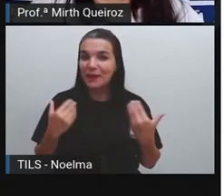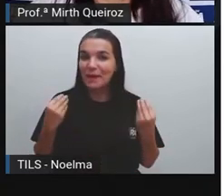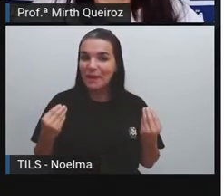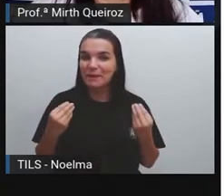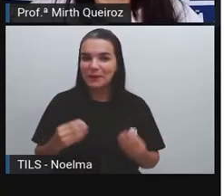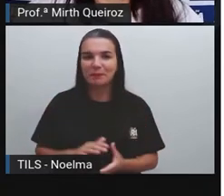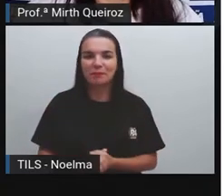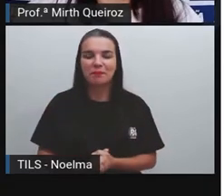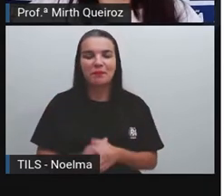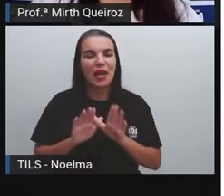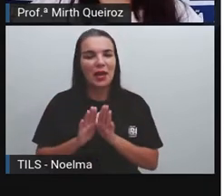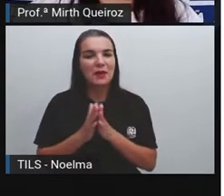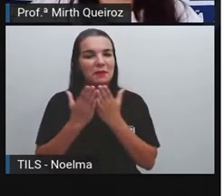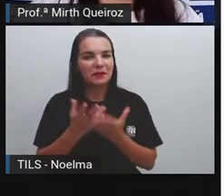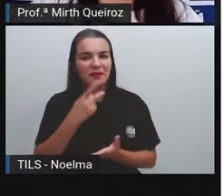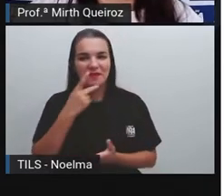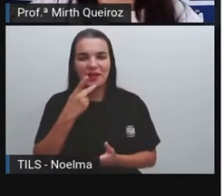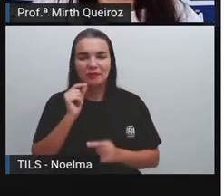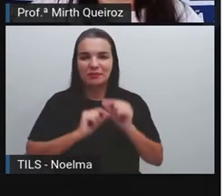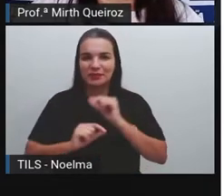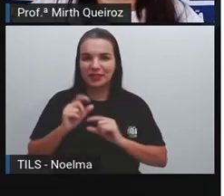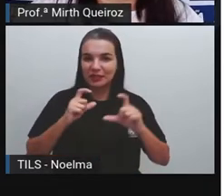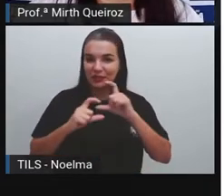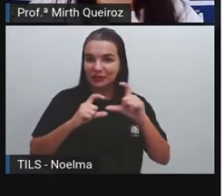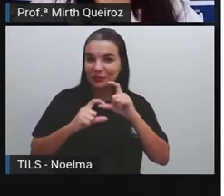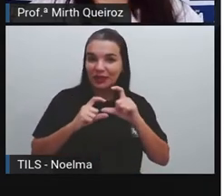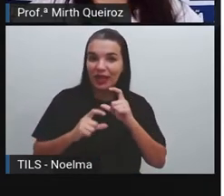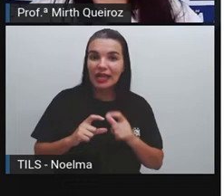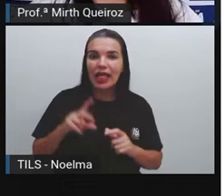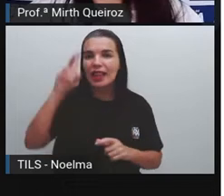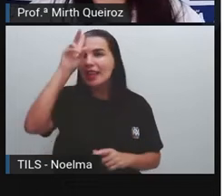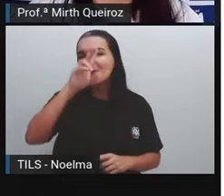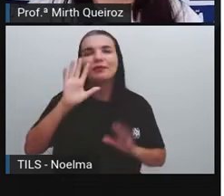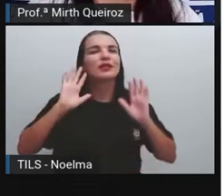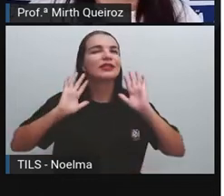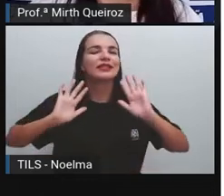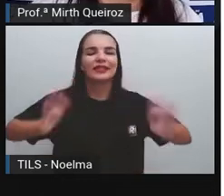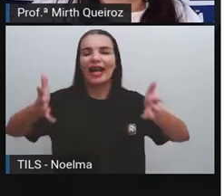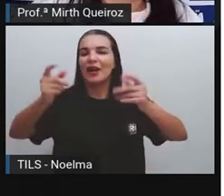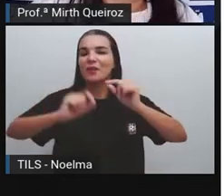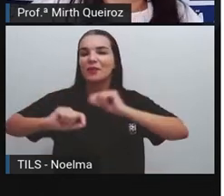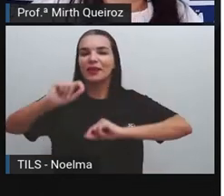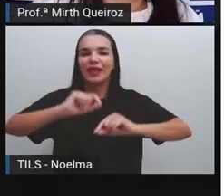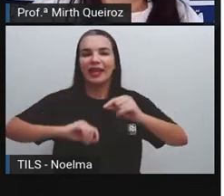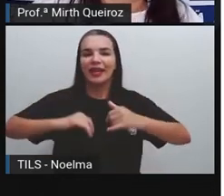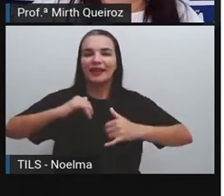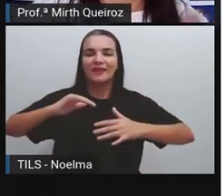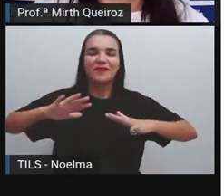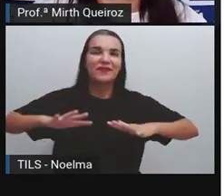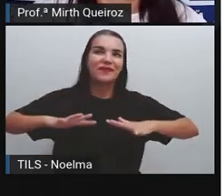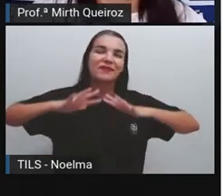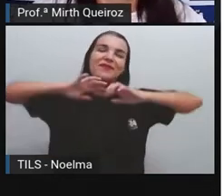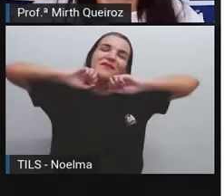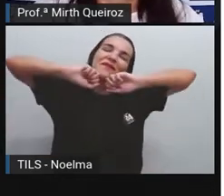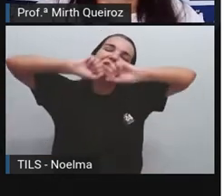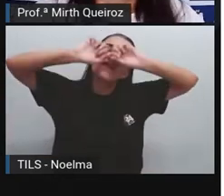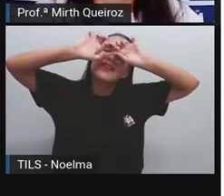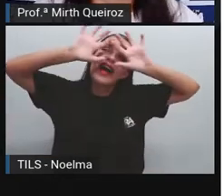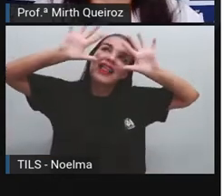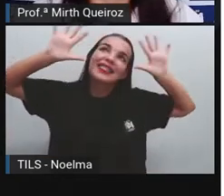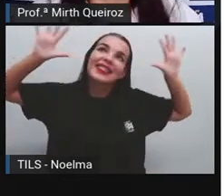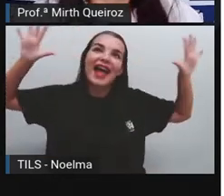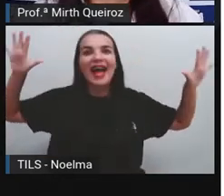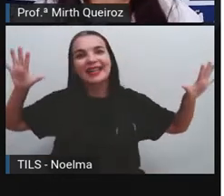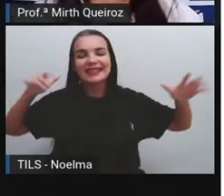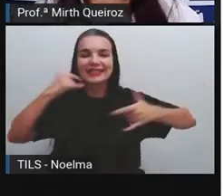Quando a gente fala sobre história em quadrinhos, a gente lembra logo daquelas histórias fantásticas e divertidas que são trazidas pelo Gibi,